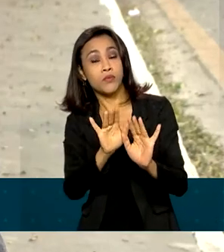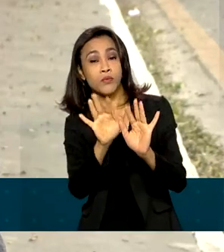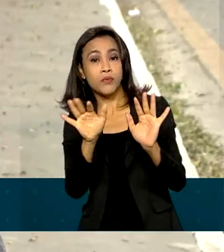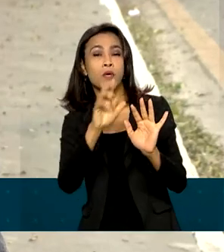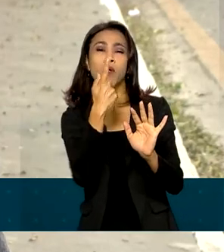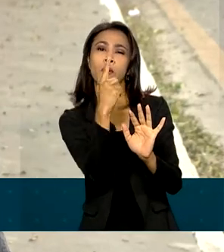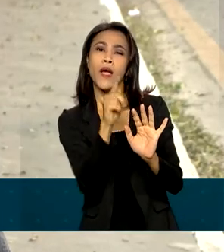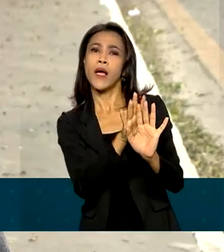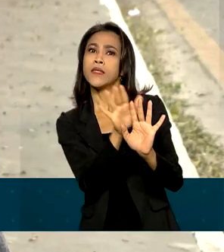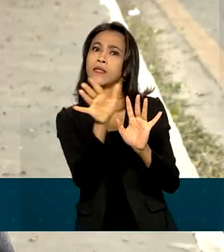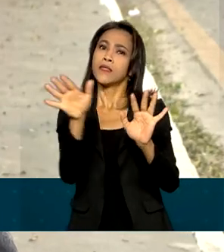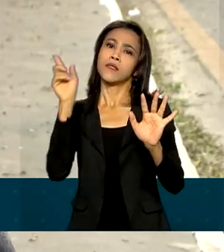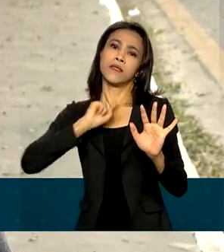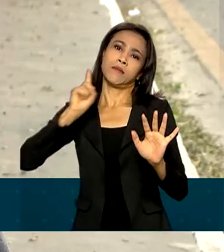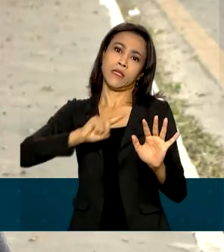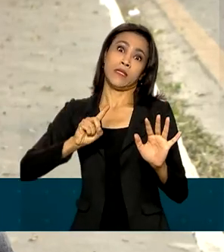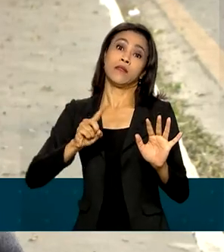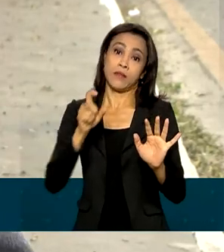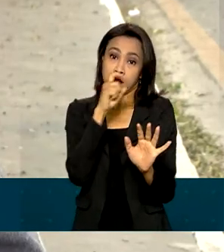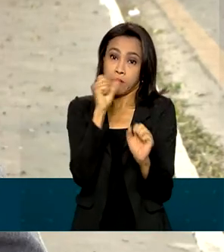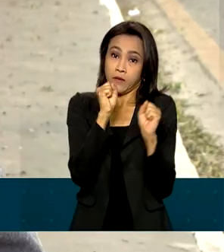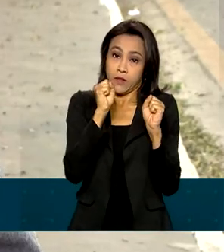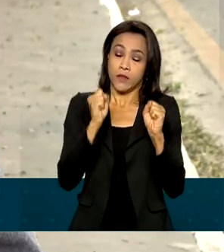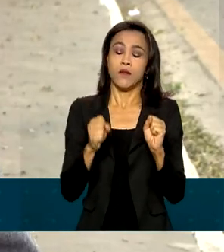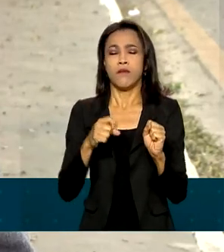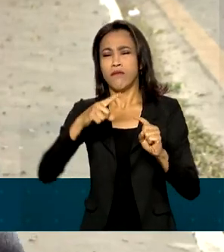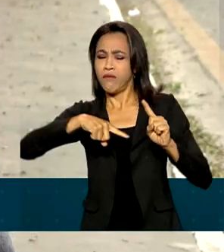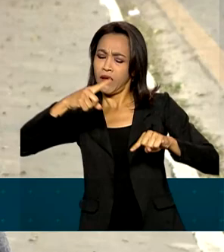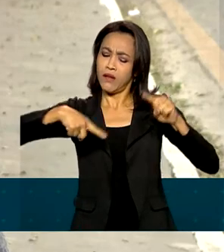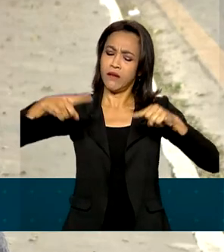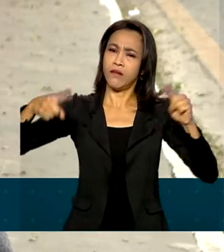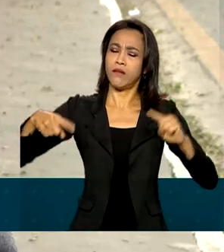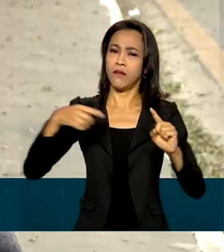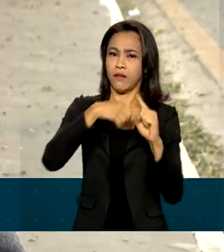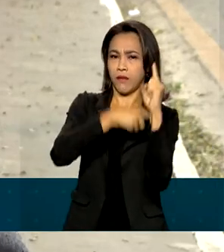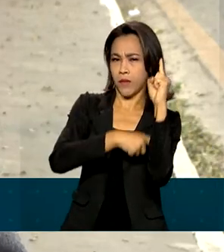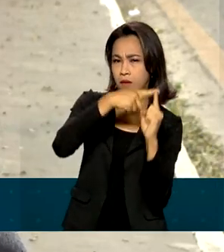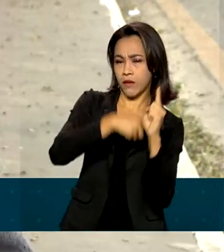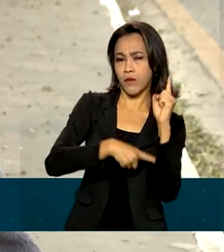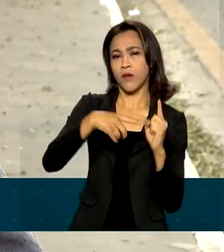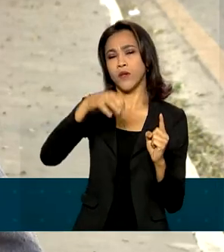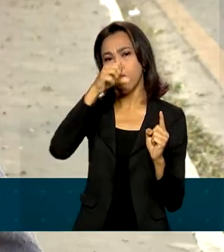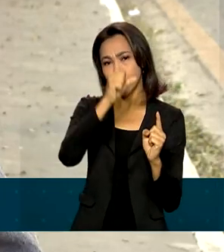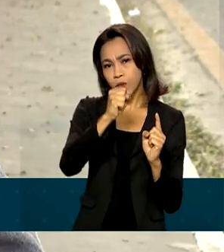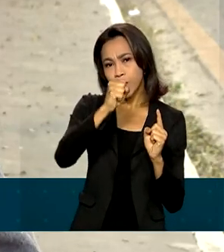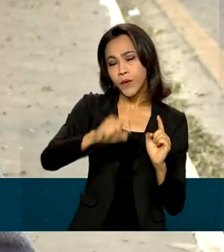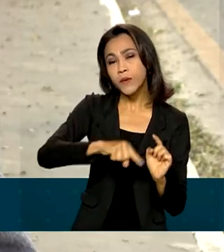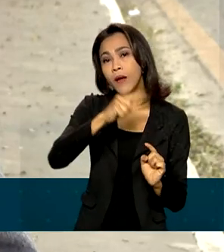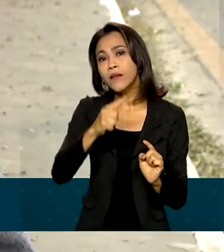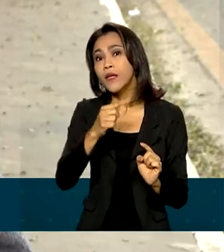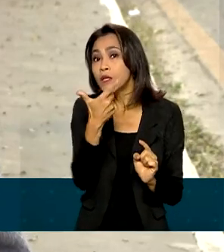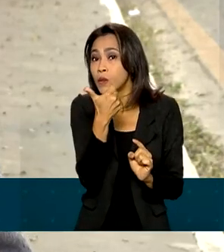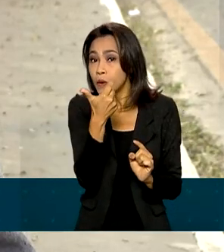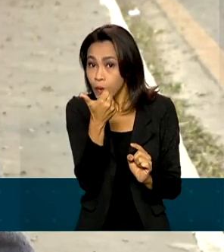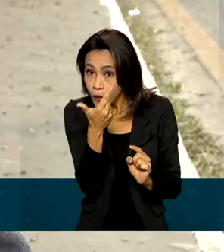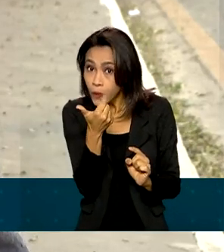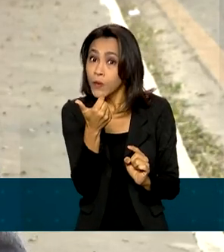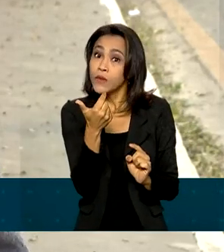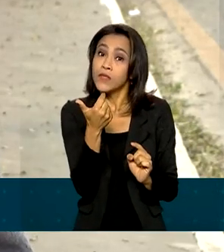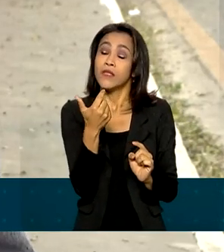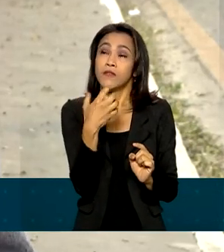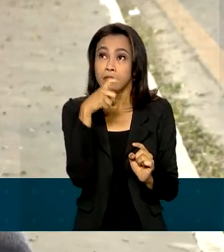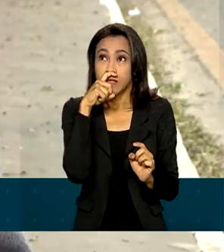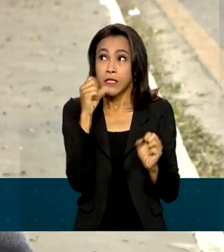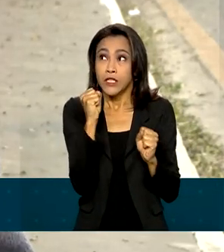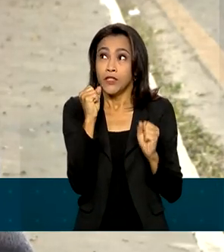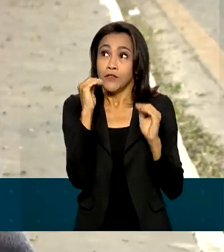Goiás e Minas Gerais. As temperaturas devem variar aí entre 8 e 12 graus, com sensação térmica bem menor.